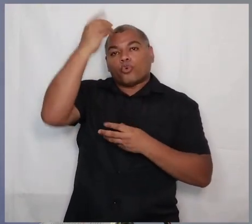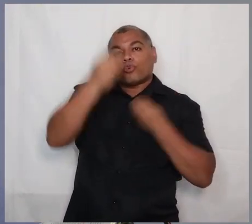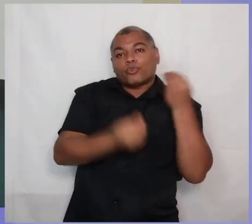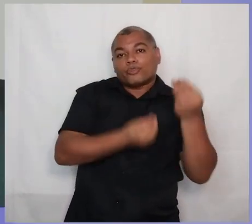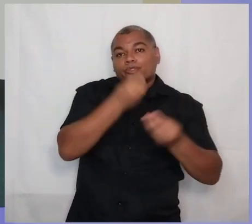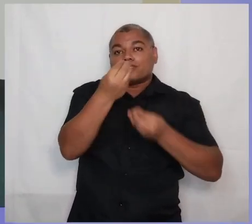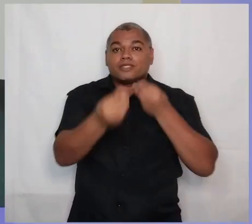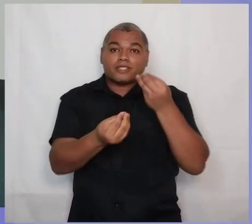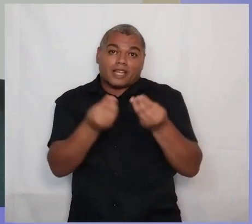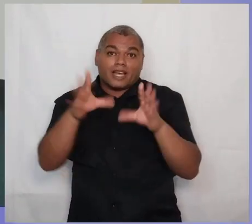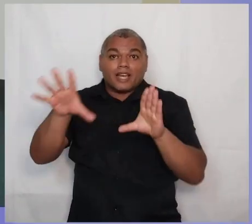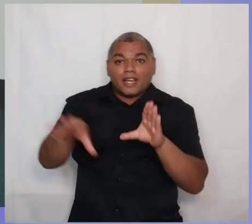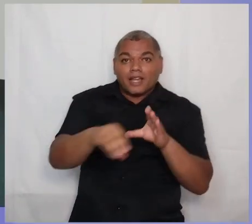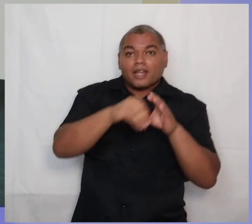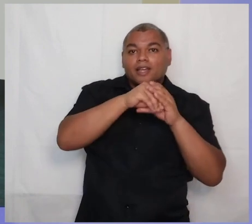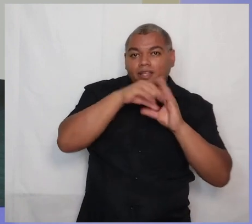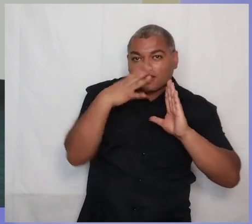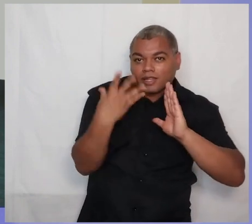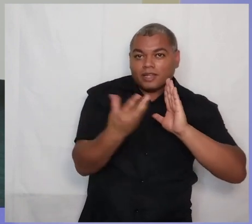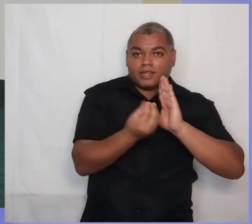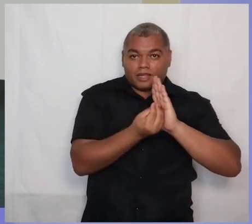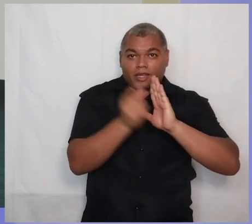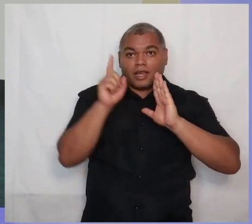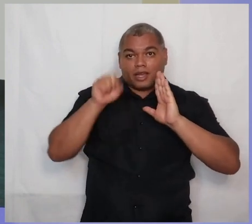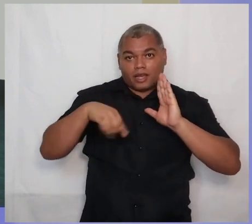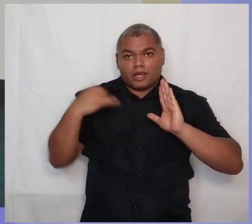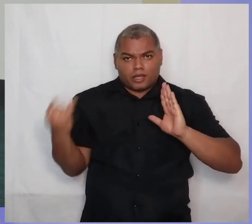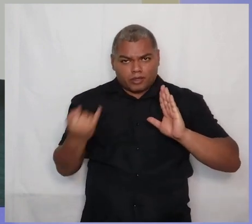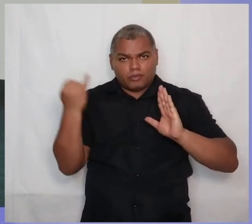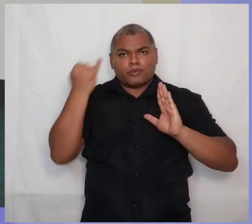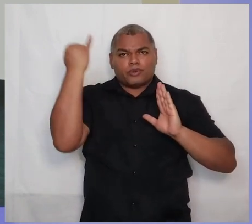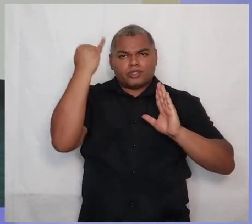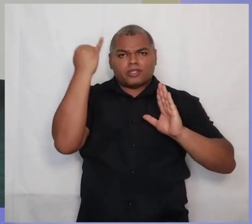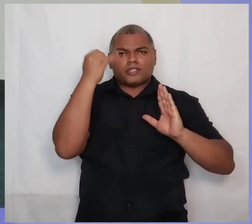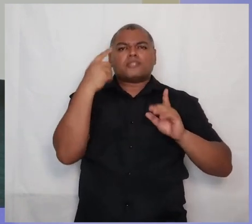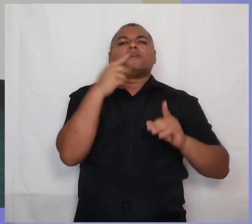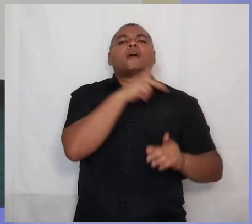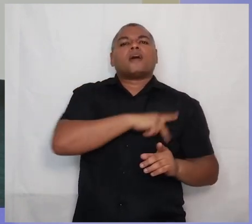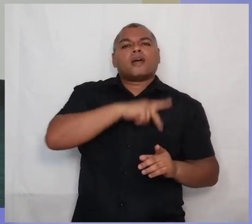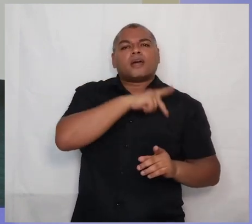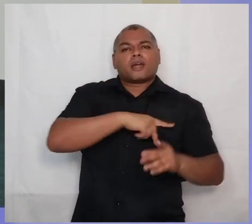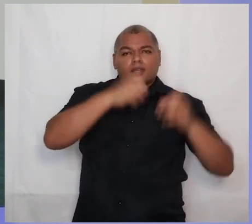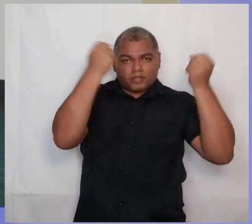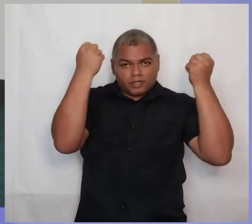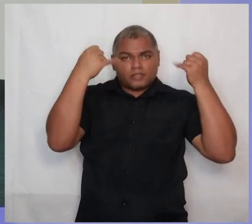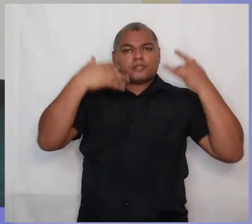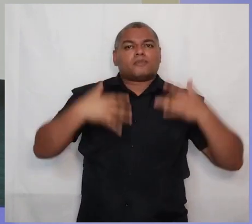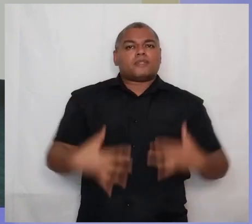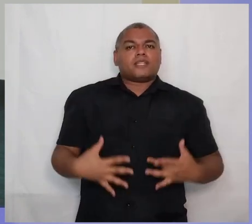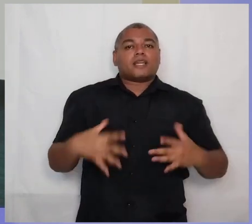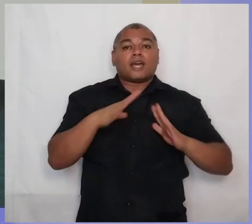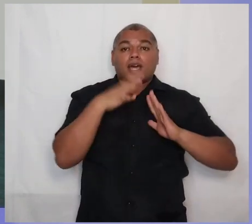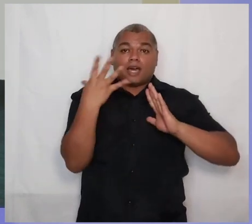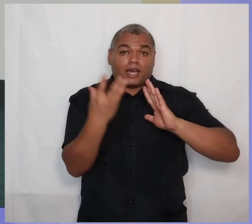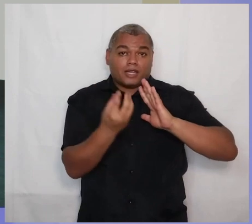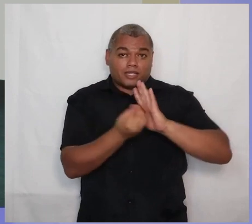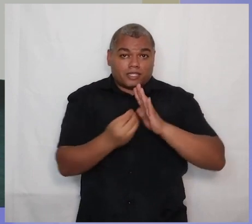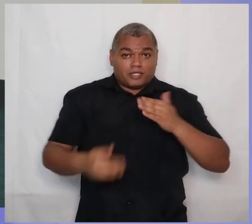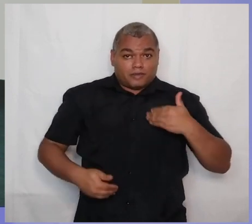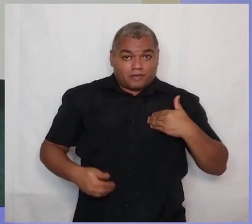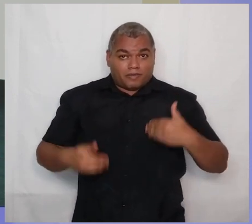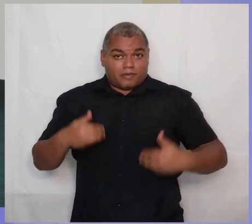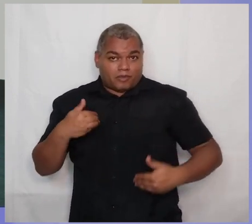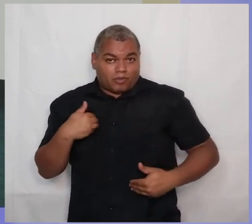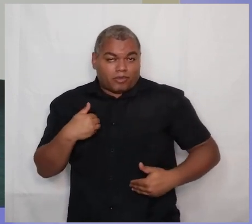igreja. É interessante que no final do nosso texto, Paulo fala a respeito da igreja como o corpo de Cristo, que é a metáfora